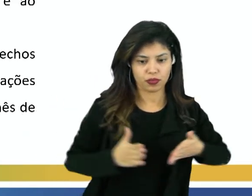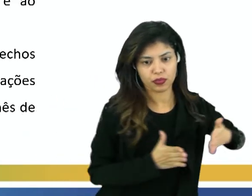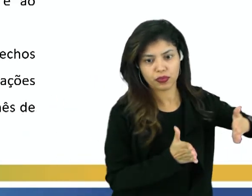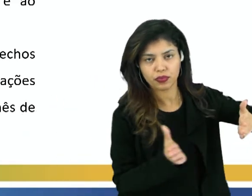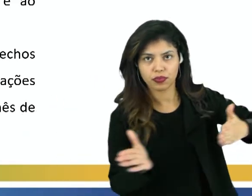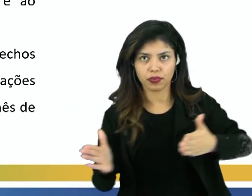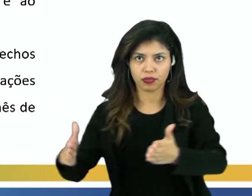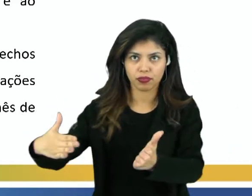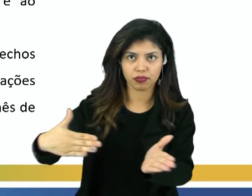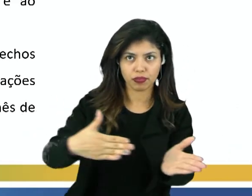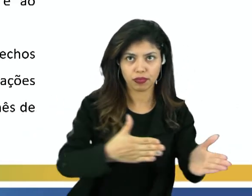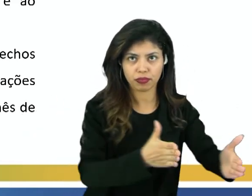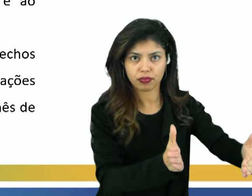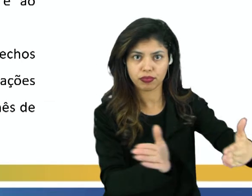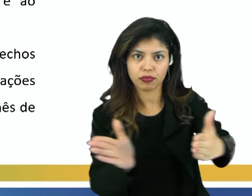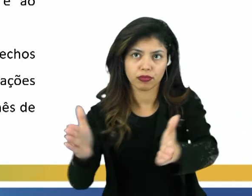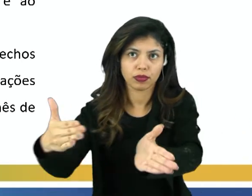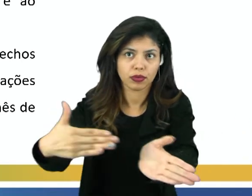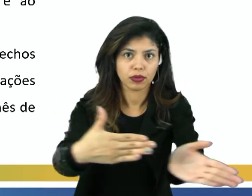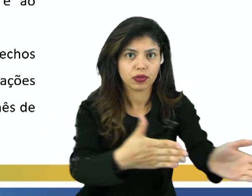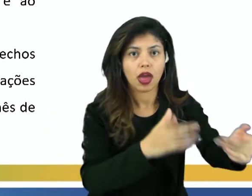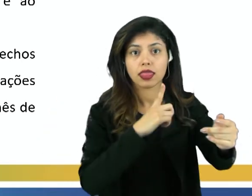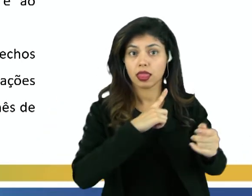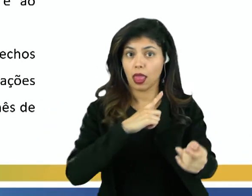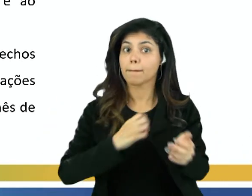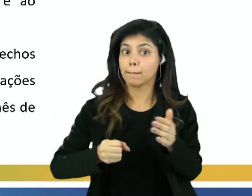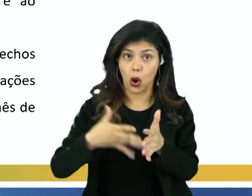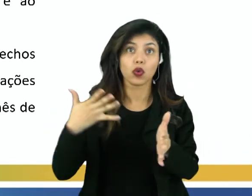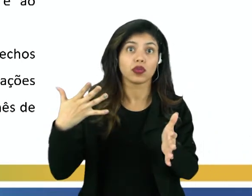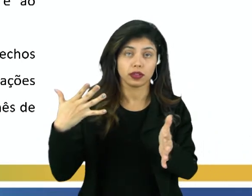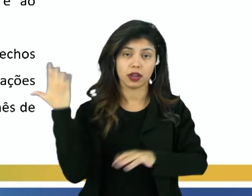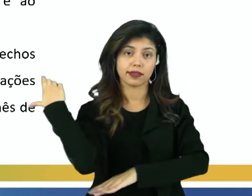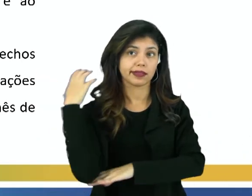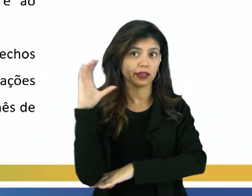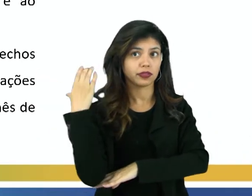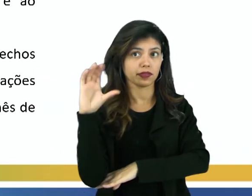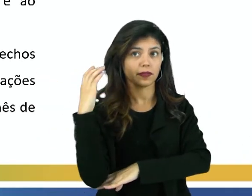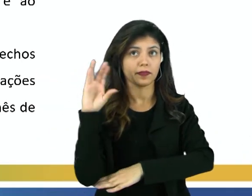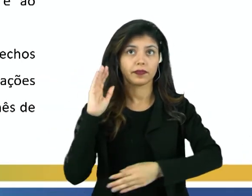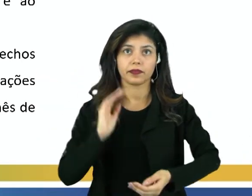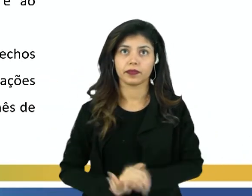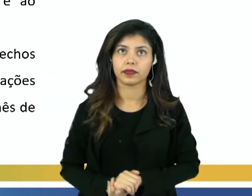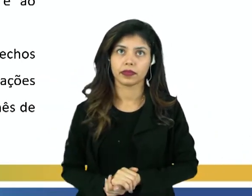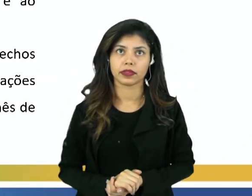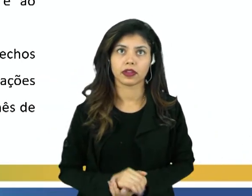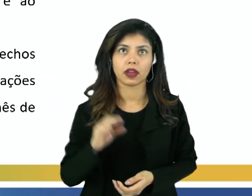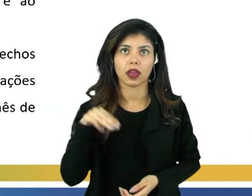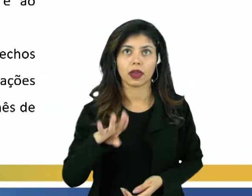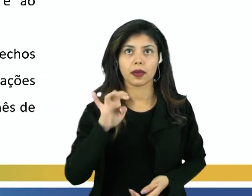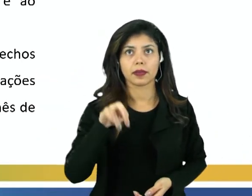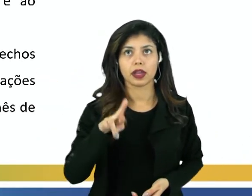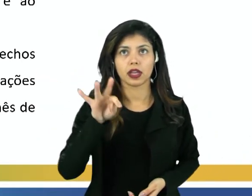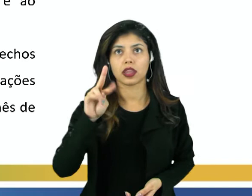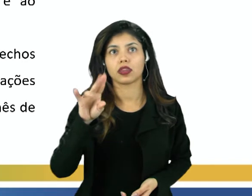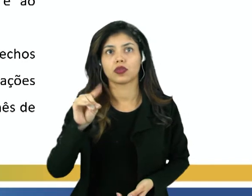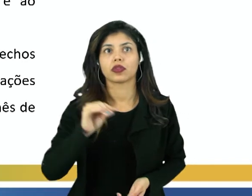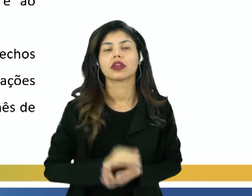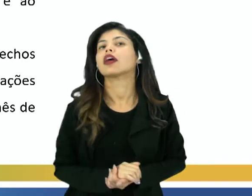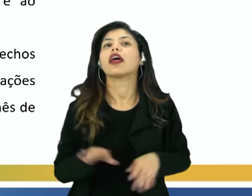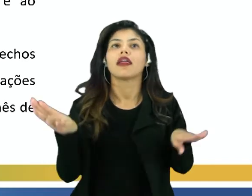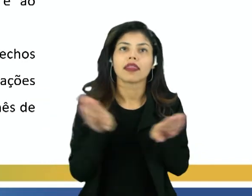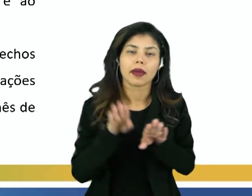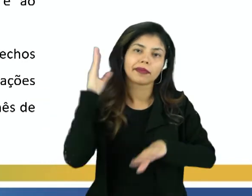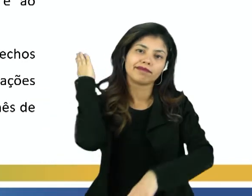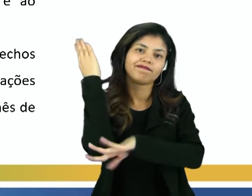Então, o que chamamos de curva do rio, cientificamente, é meandros. E a queda de